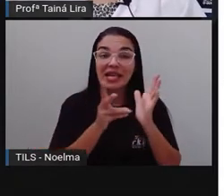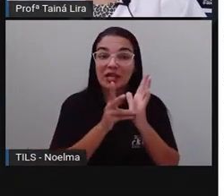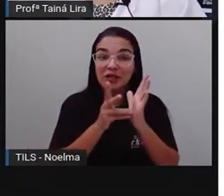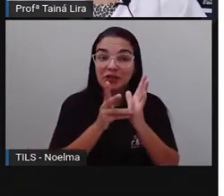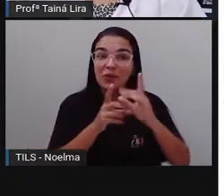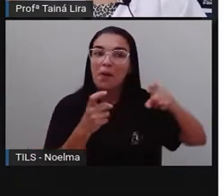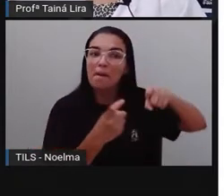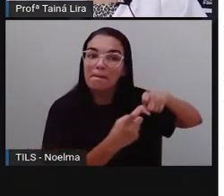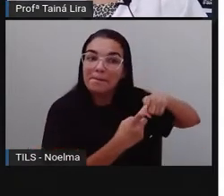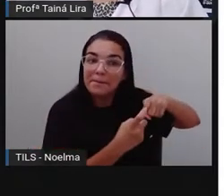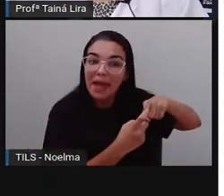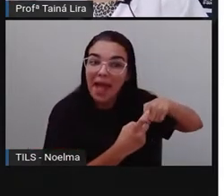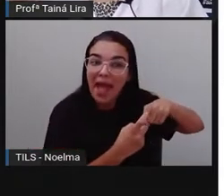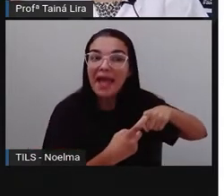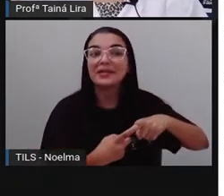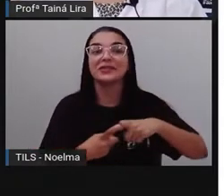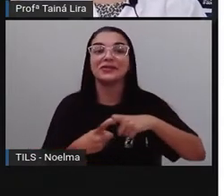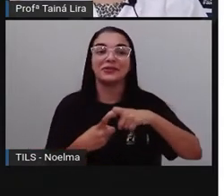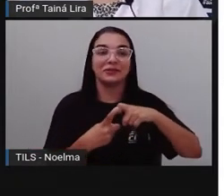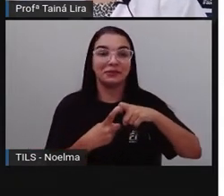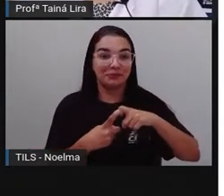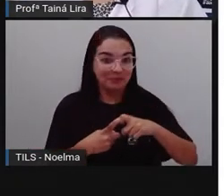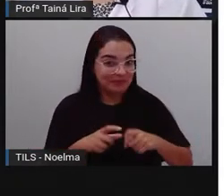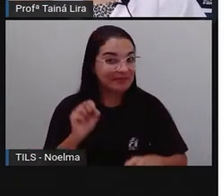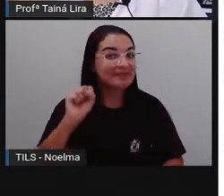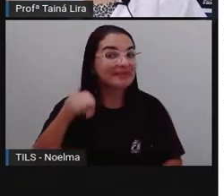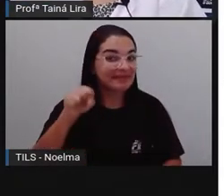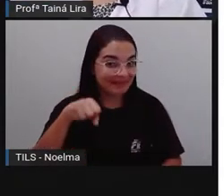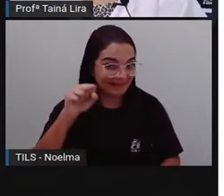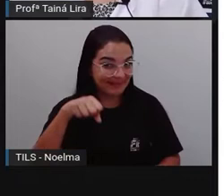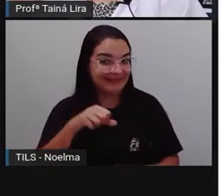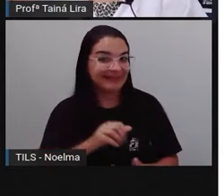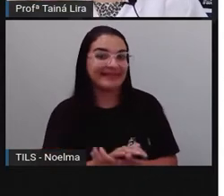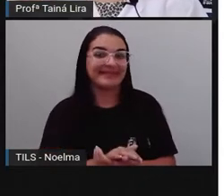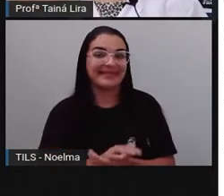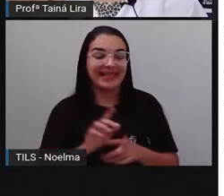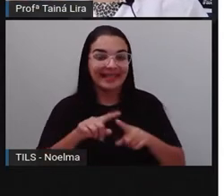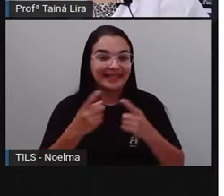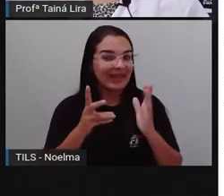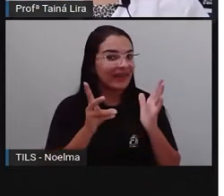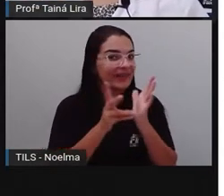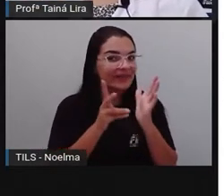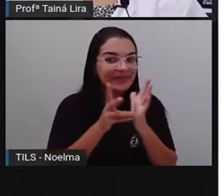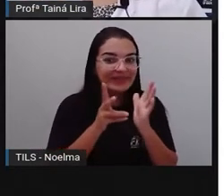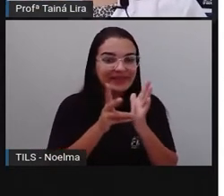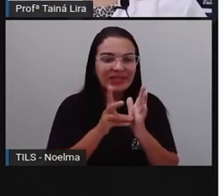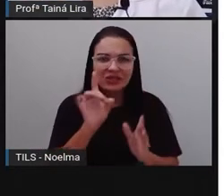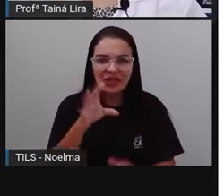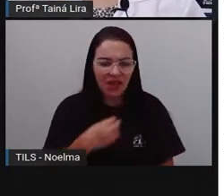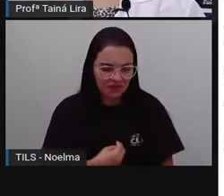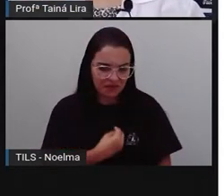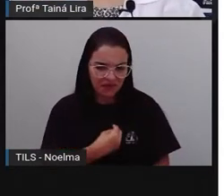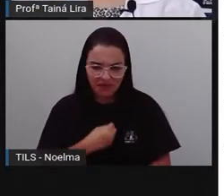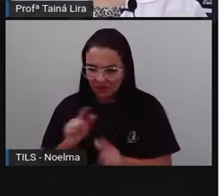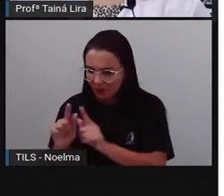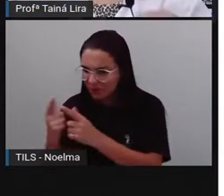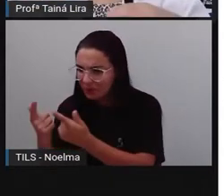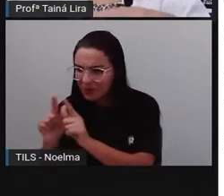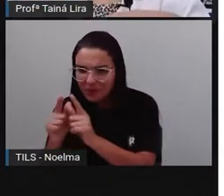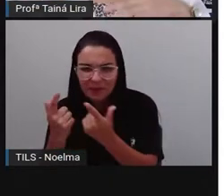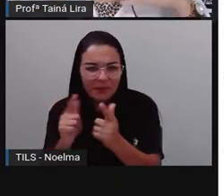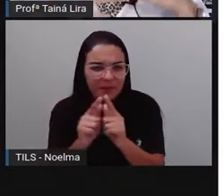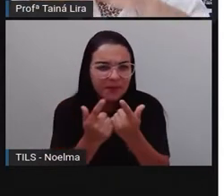são médicos, tá bom? Então, os índios, eles não só vivem ali, né, porque